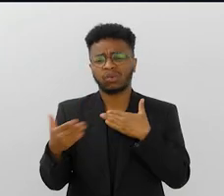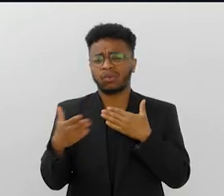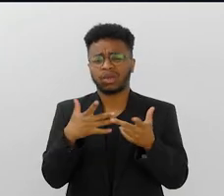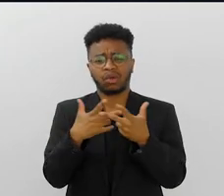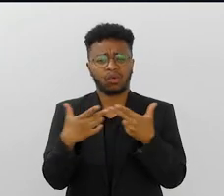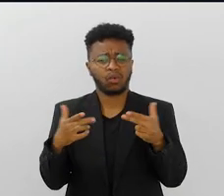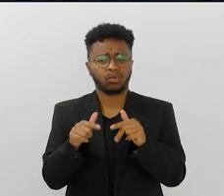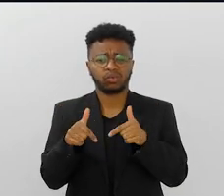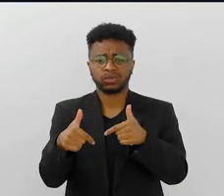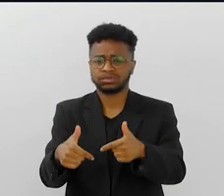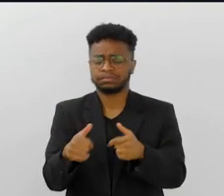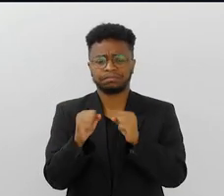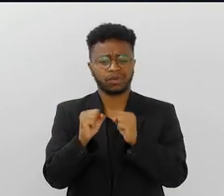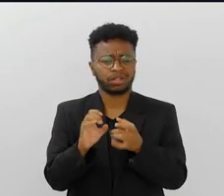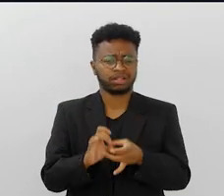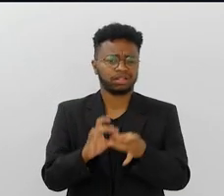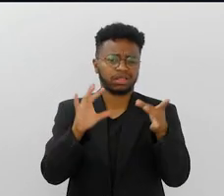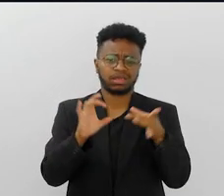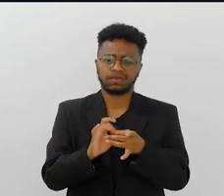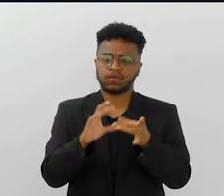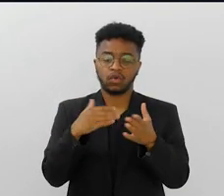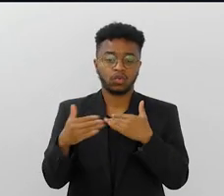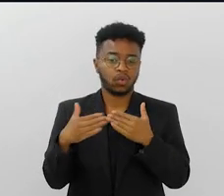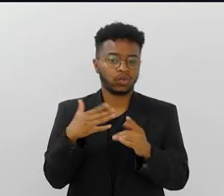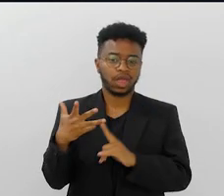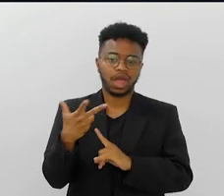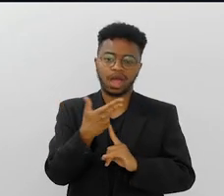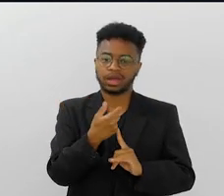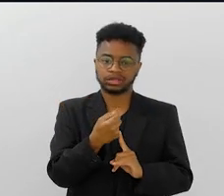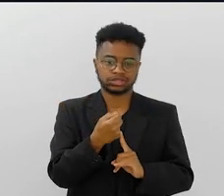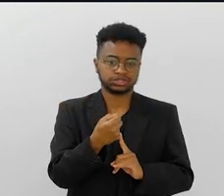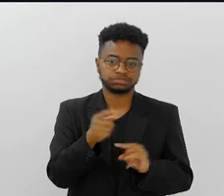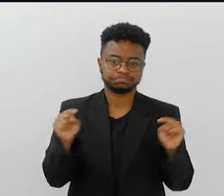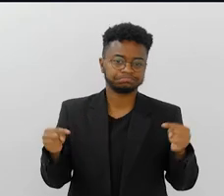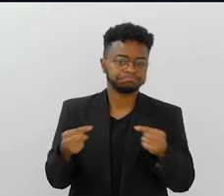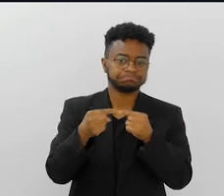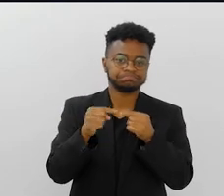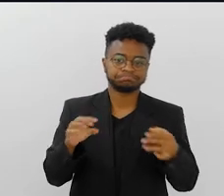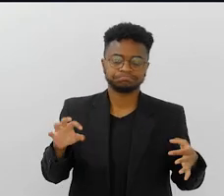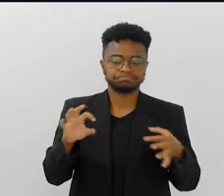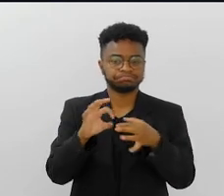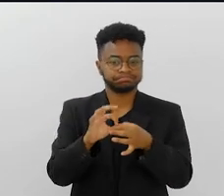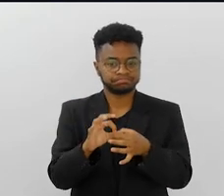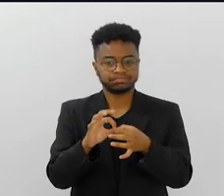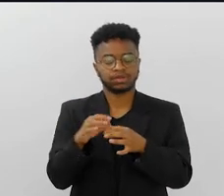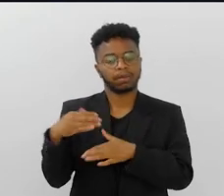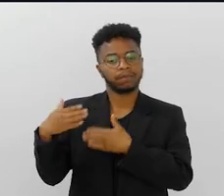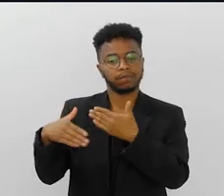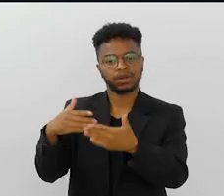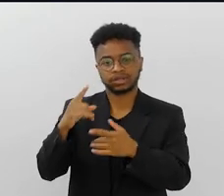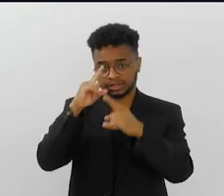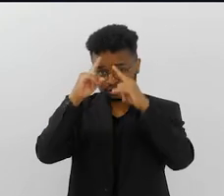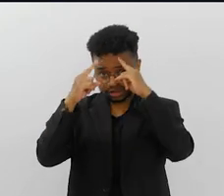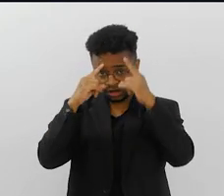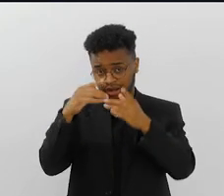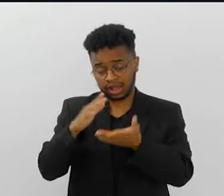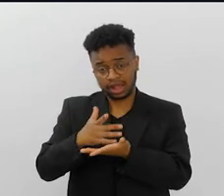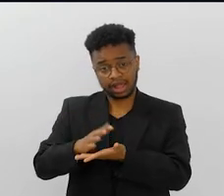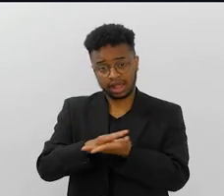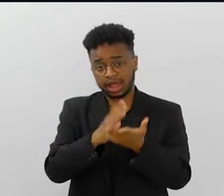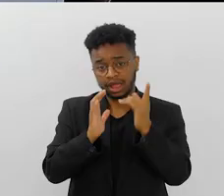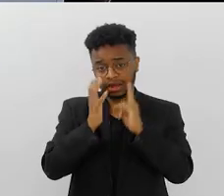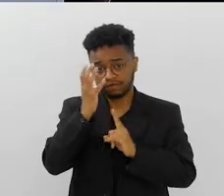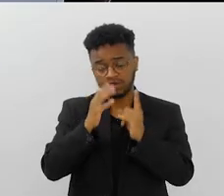O carnaval pode tudo. Qualquer arte se enquadra no processo criativo do